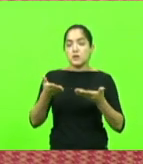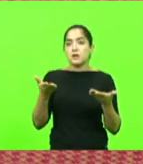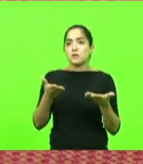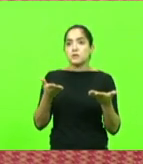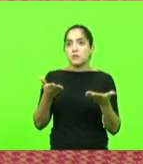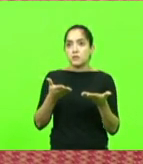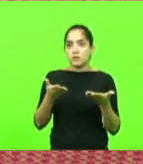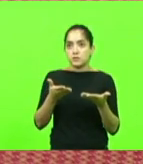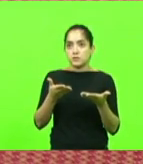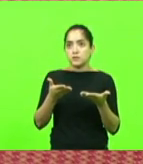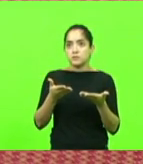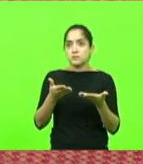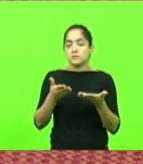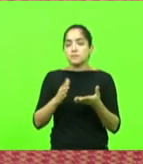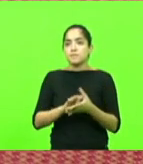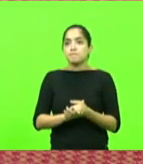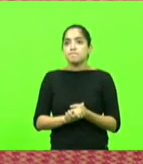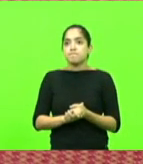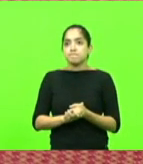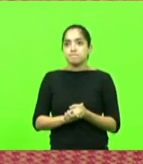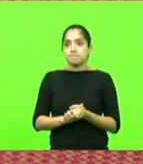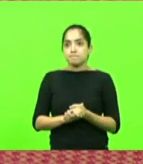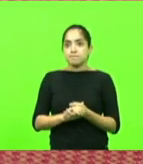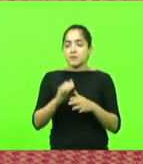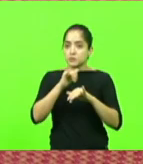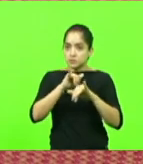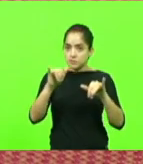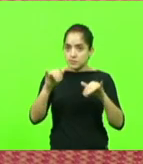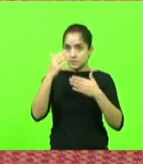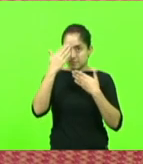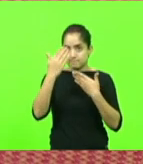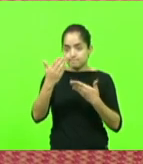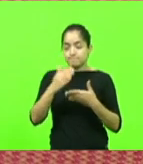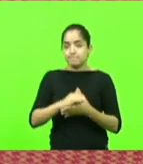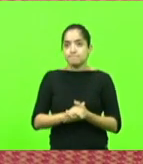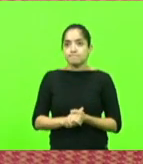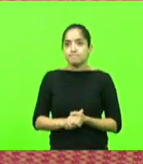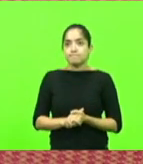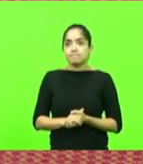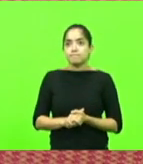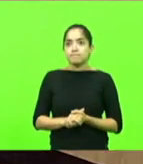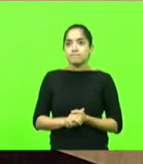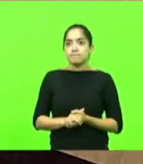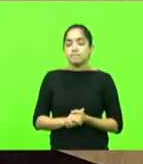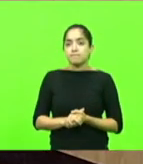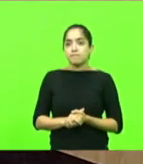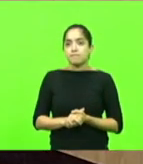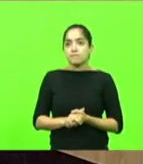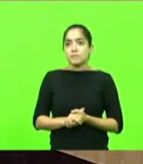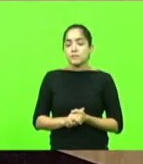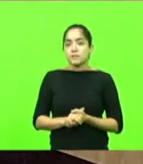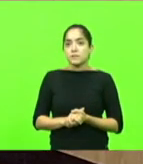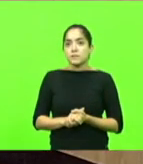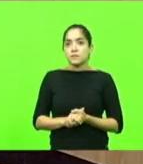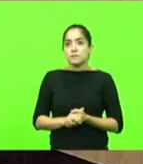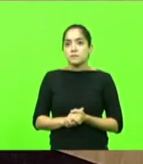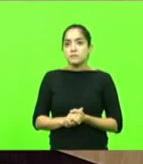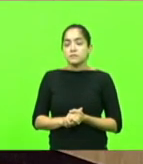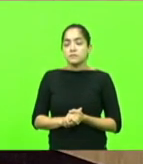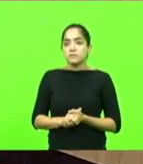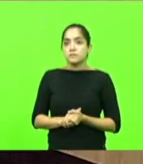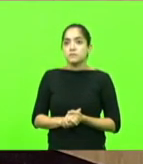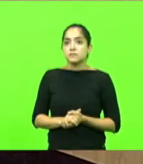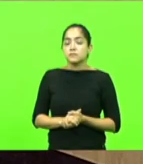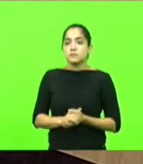só uso a palavra para trazer essa notícia e lhe agradecer a oportunidade. Muito obrigado. Senhor presidente. Pois não, deputado